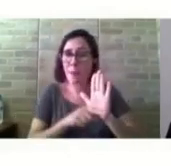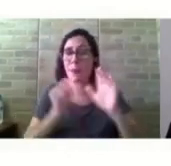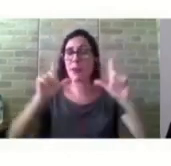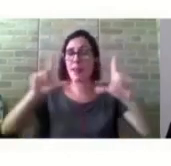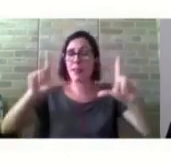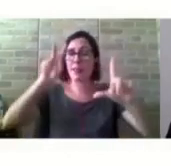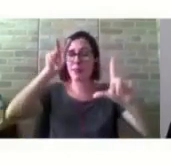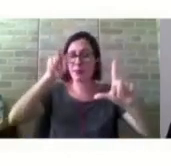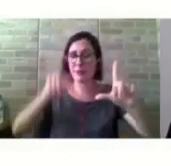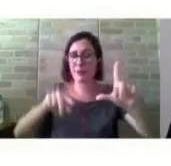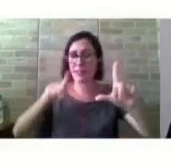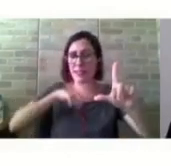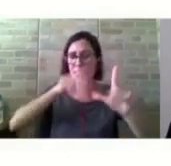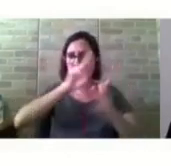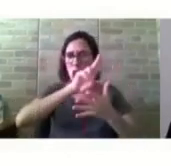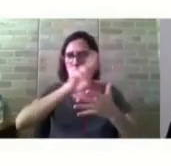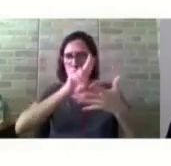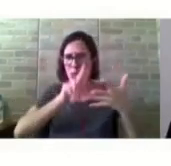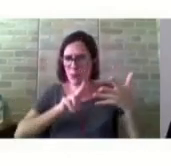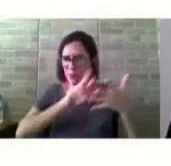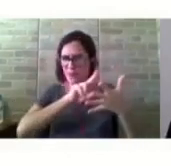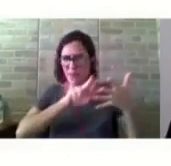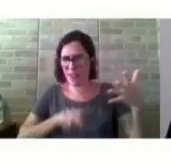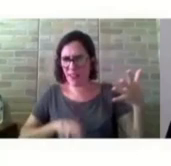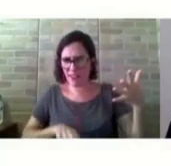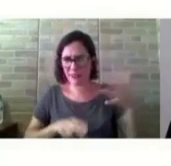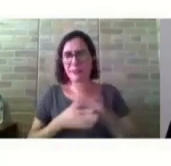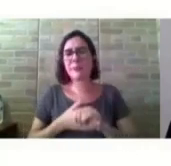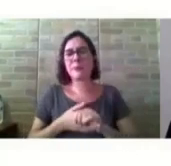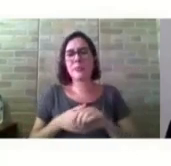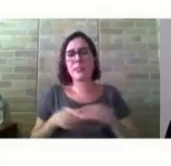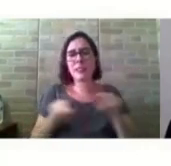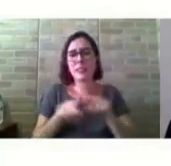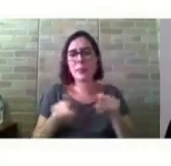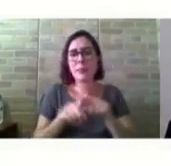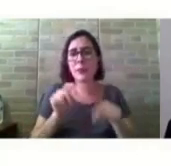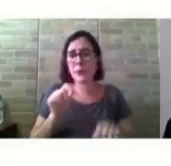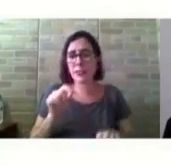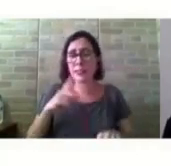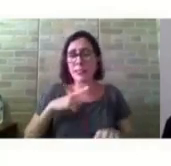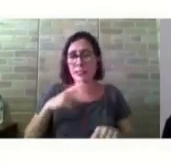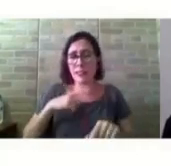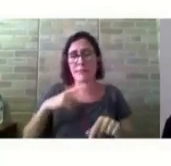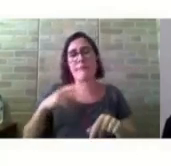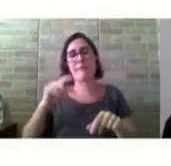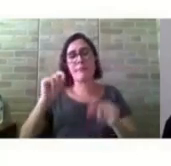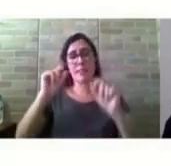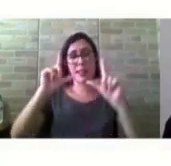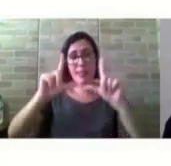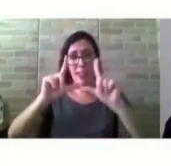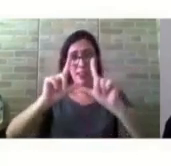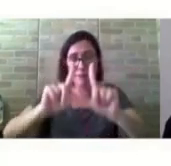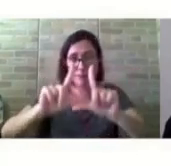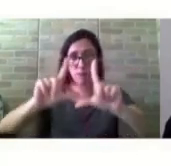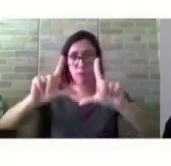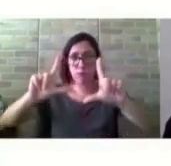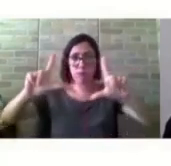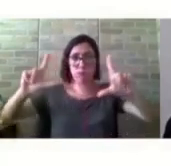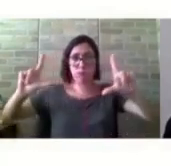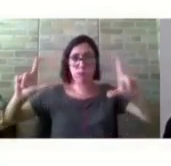Virtual Vision e outros. Ampliadores de tela, alguns vêm já, às vezes,